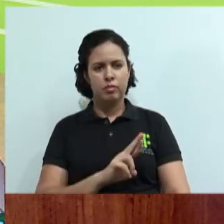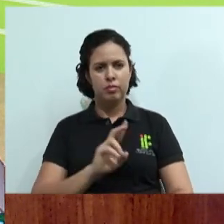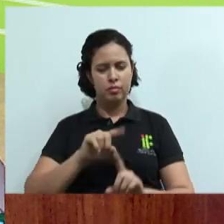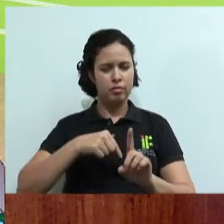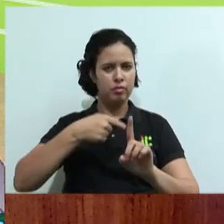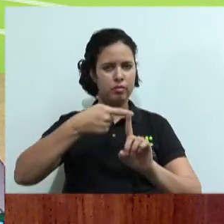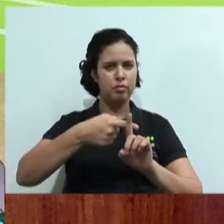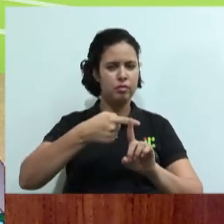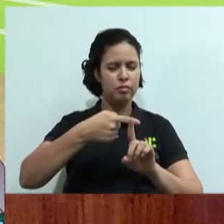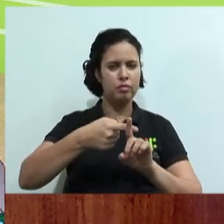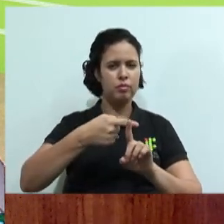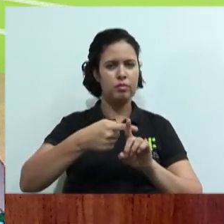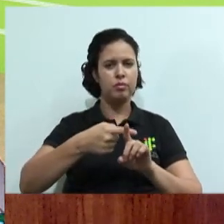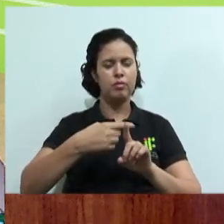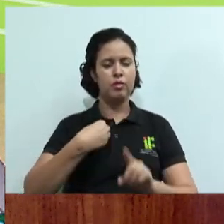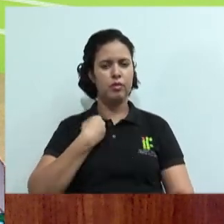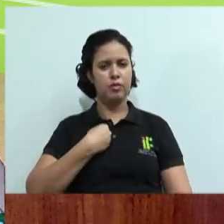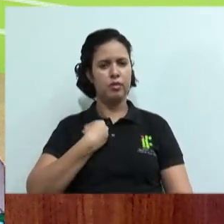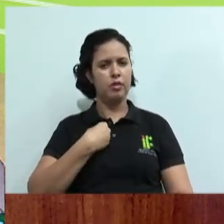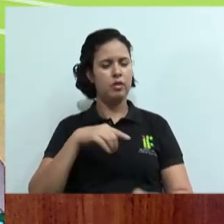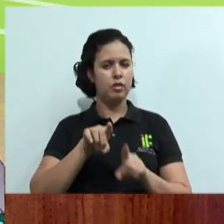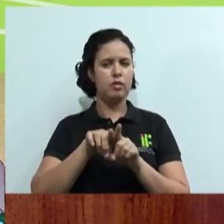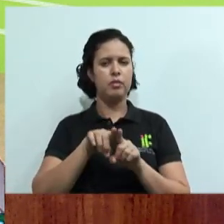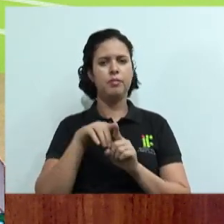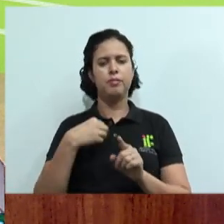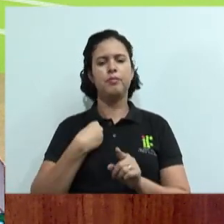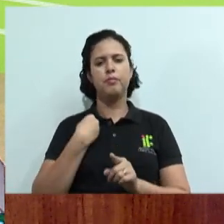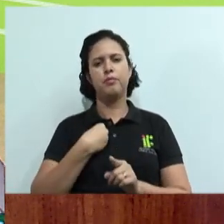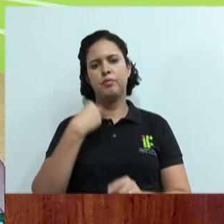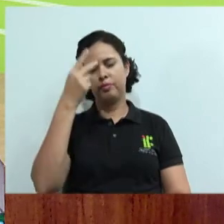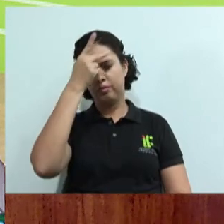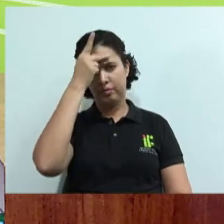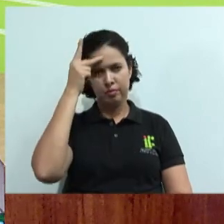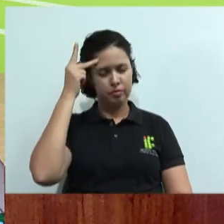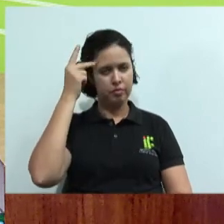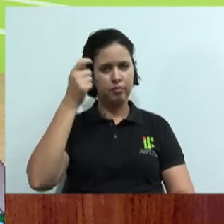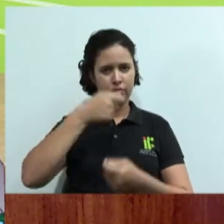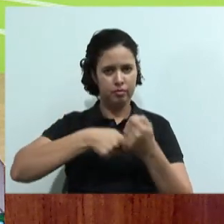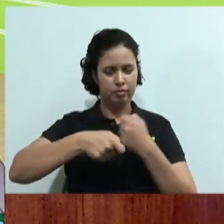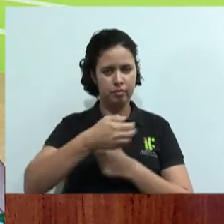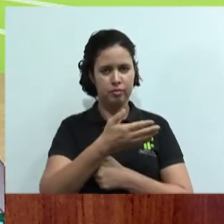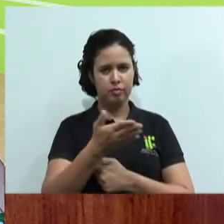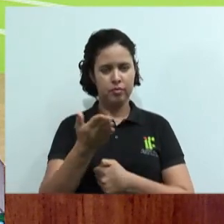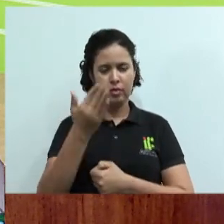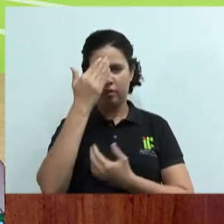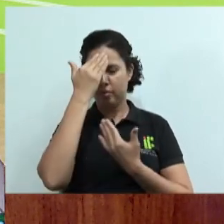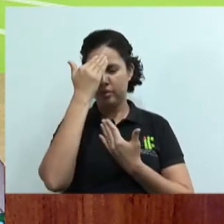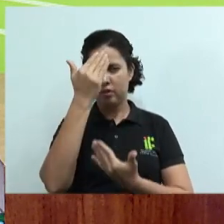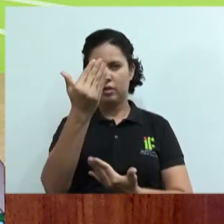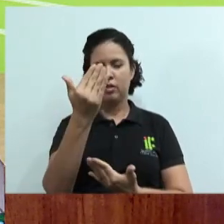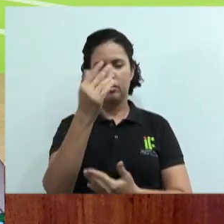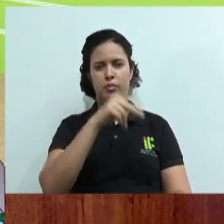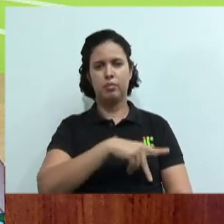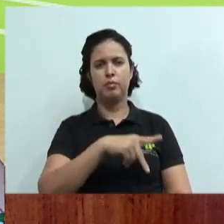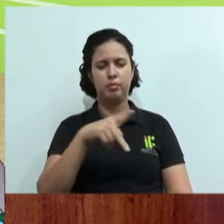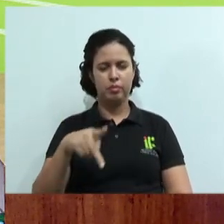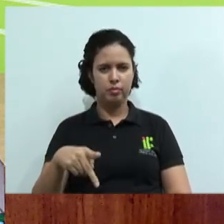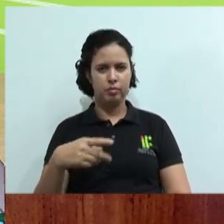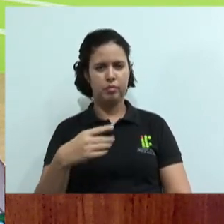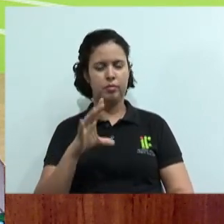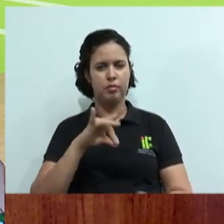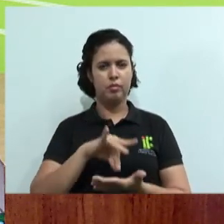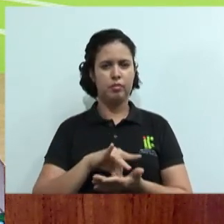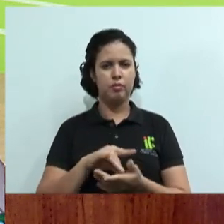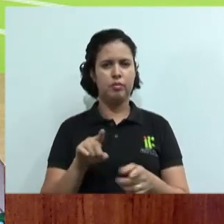resultados positivos na vida das pessoas que negociam com você. Agradeço aos professores presenciais, aos alunos que ficaram muito